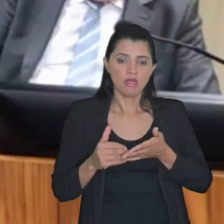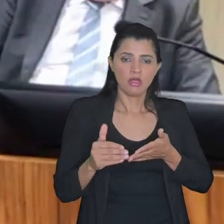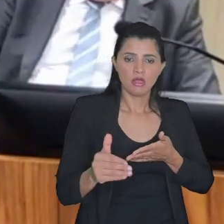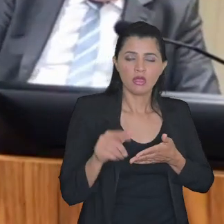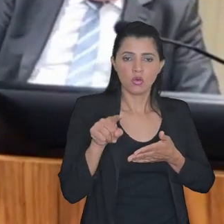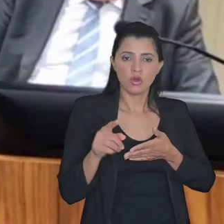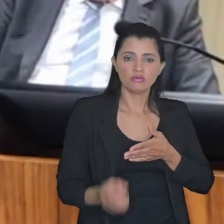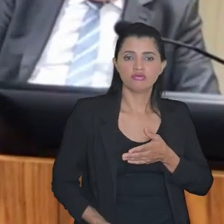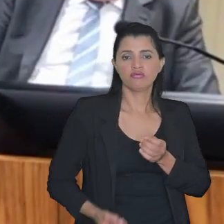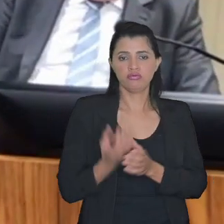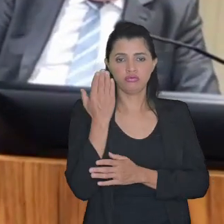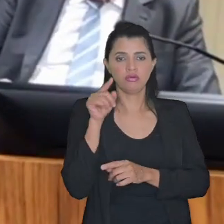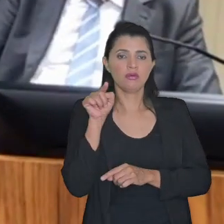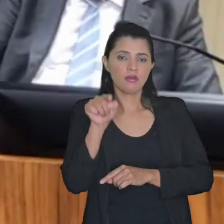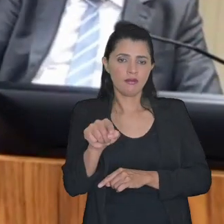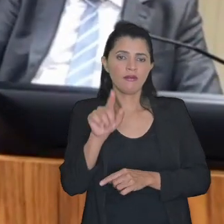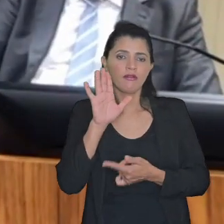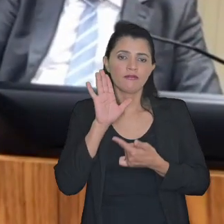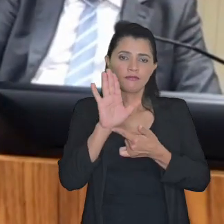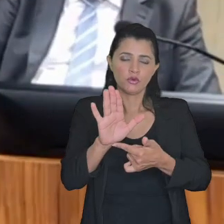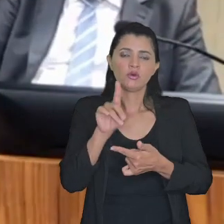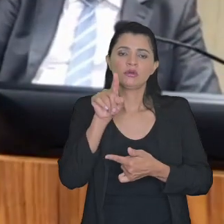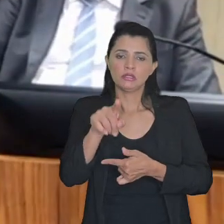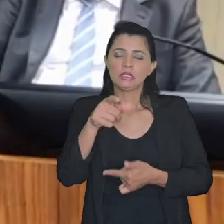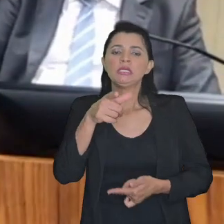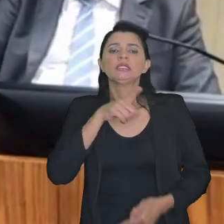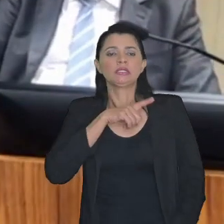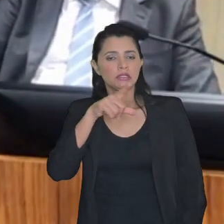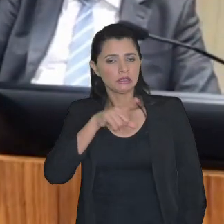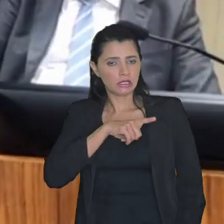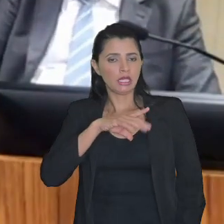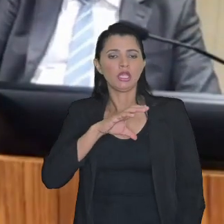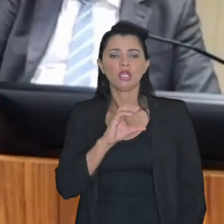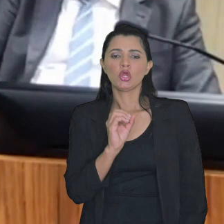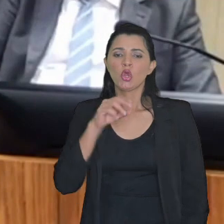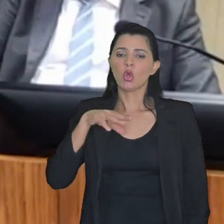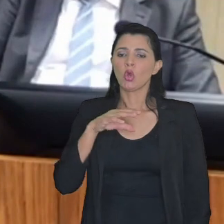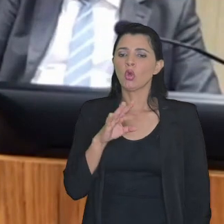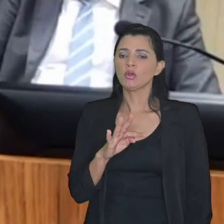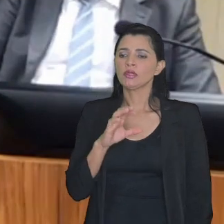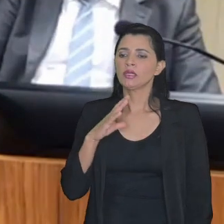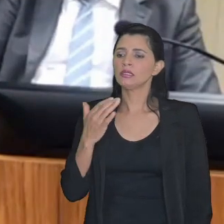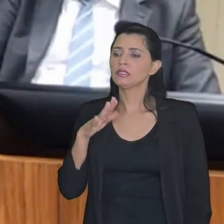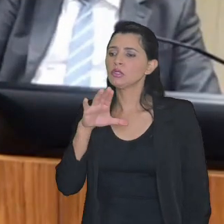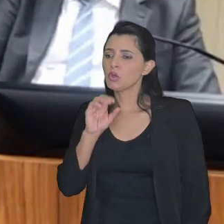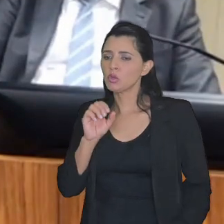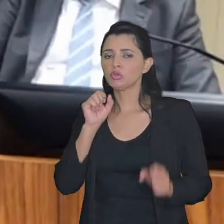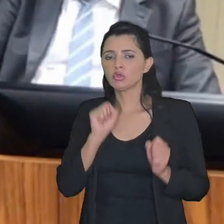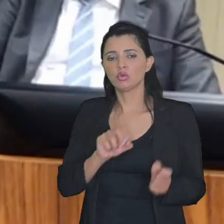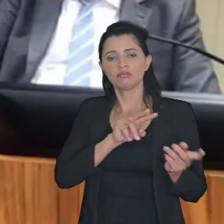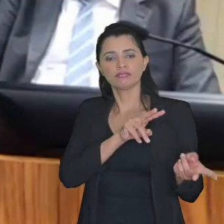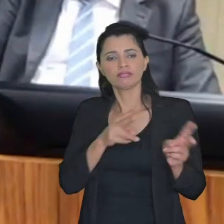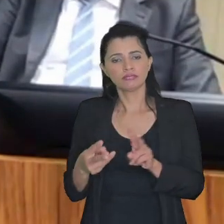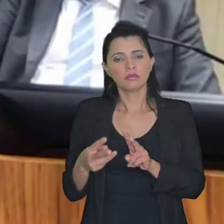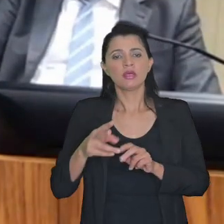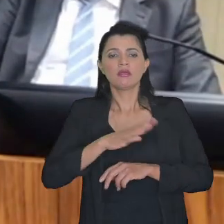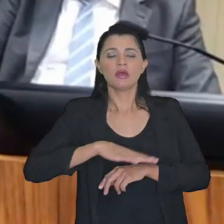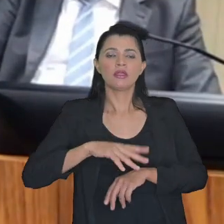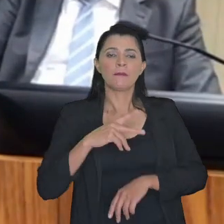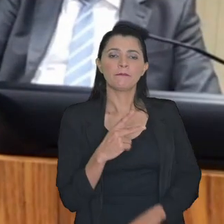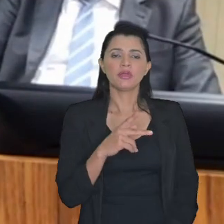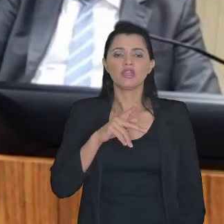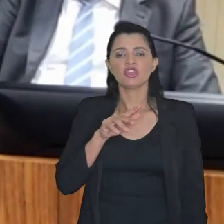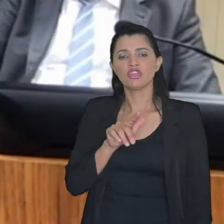quando nasceu ela afirma existe contencioso passível de transação no âmbito da